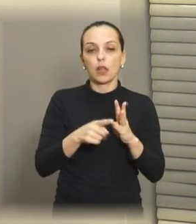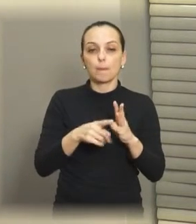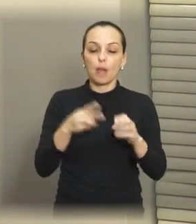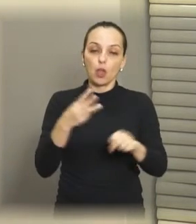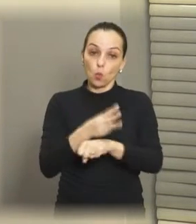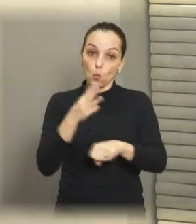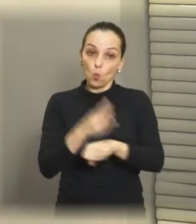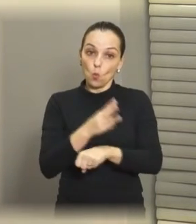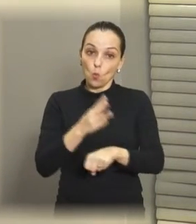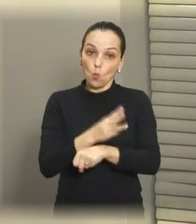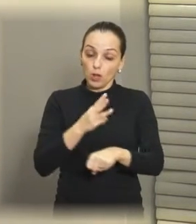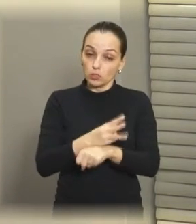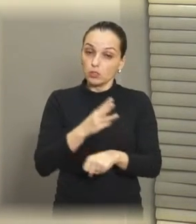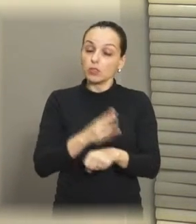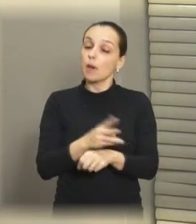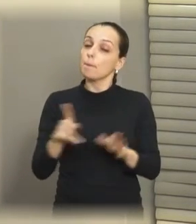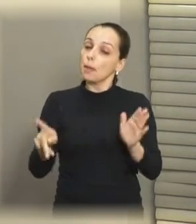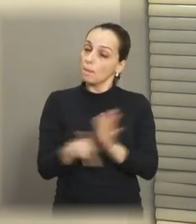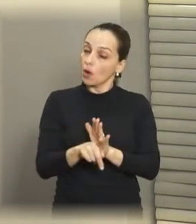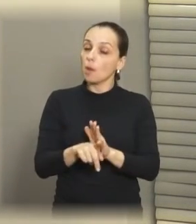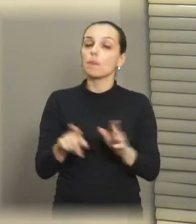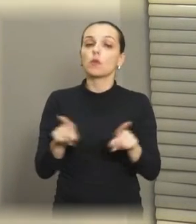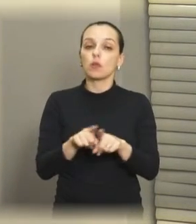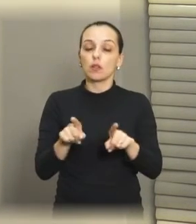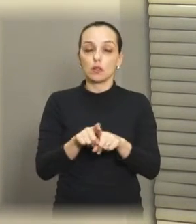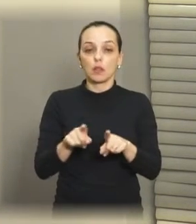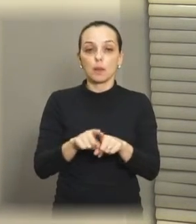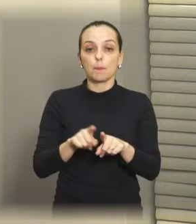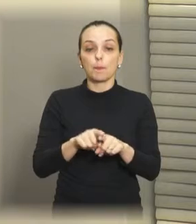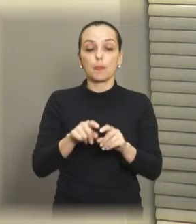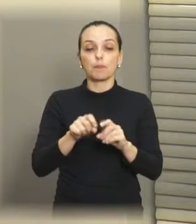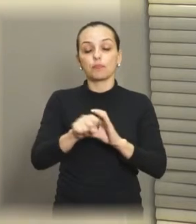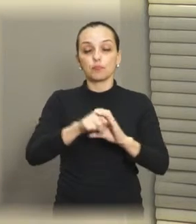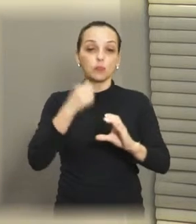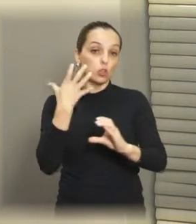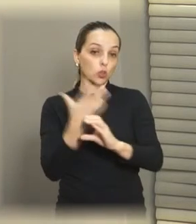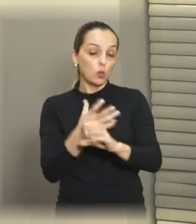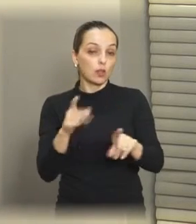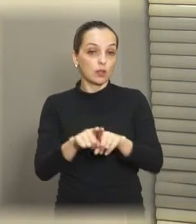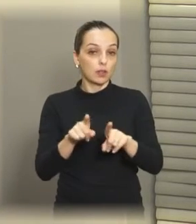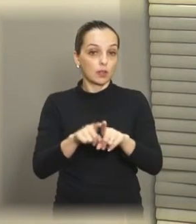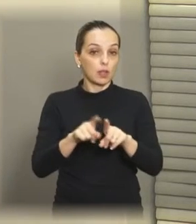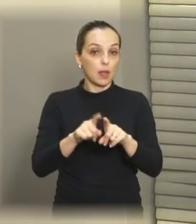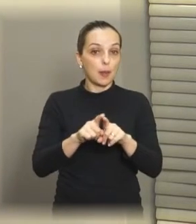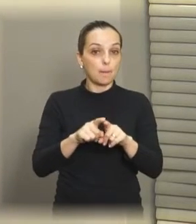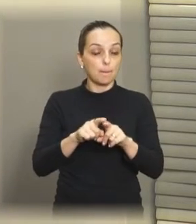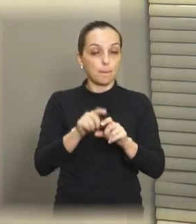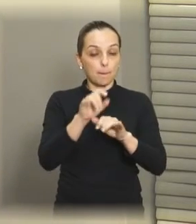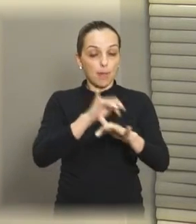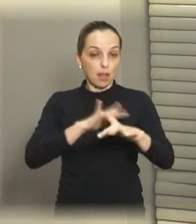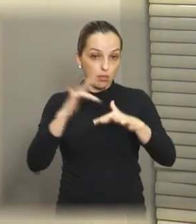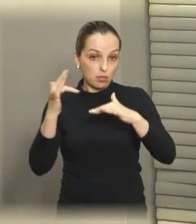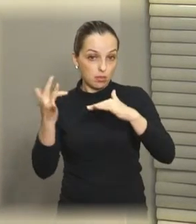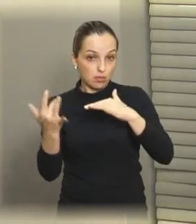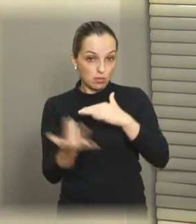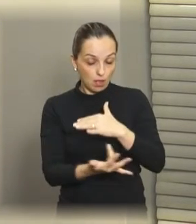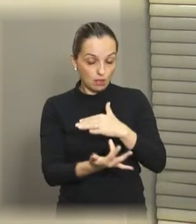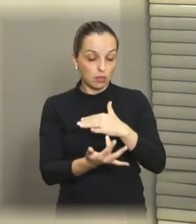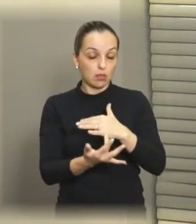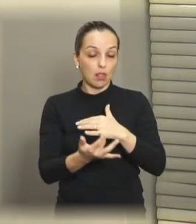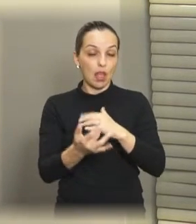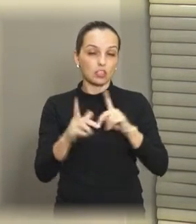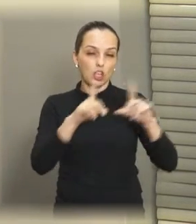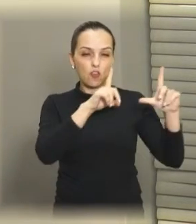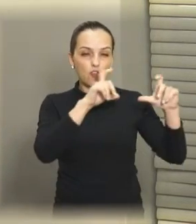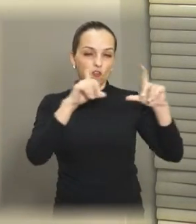mandato, é o 982215417, o YouTube e o Flickr com mais de 3 mil fotos para que vocês estejam